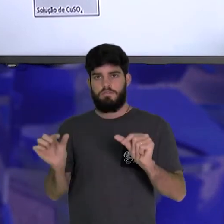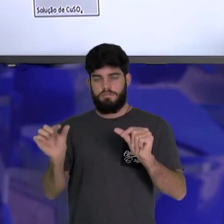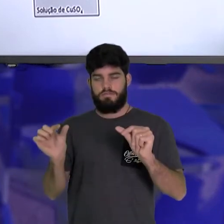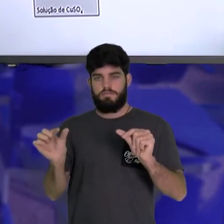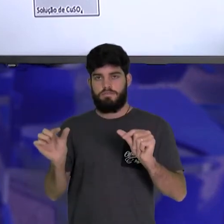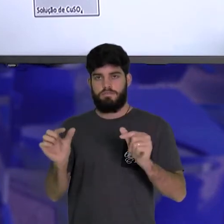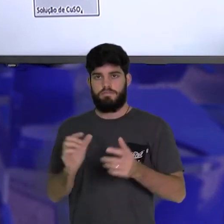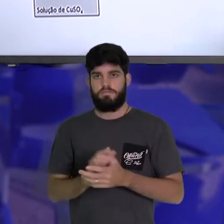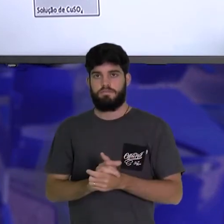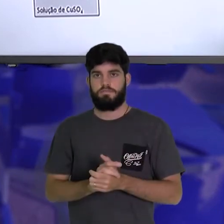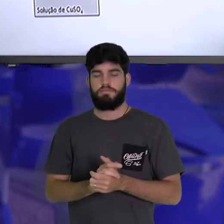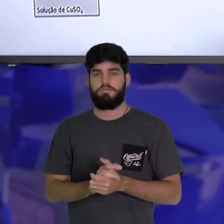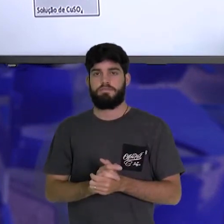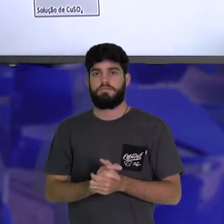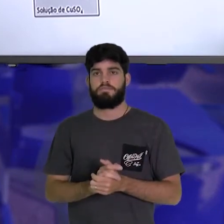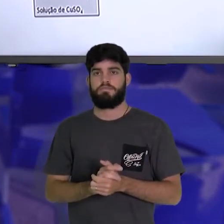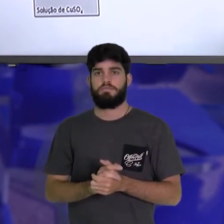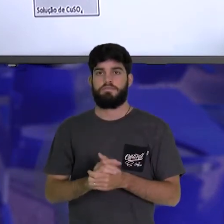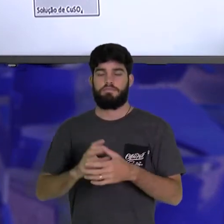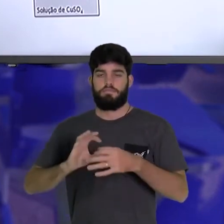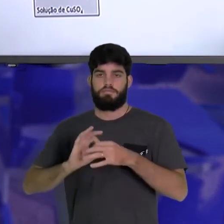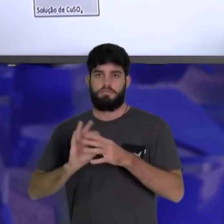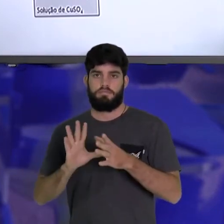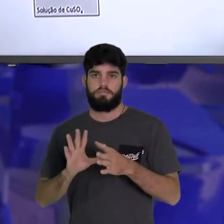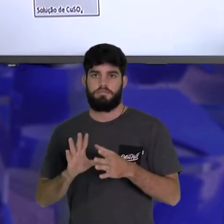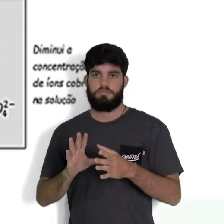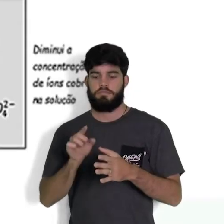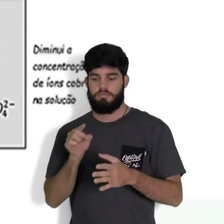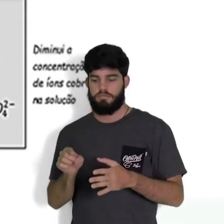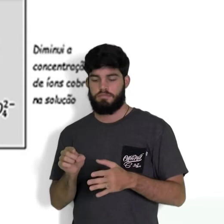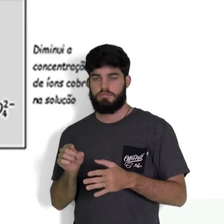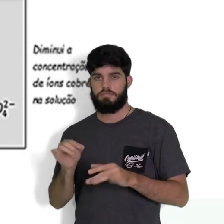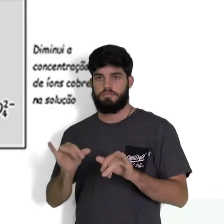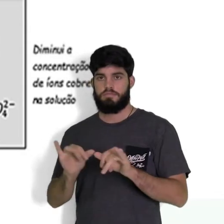circuito, que é, deixar, essa pilha,